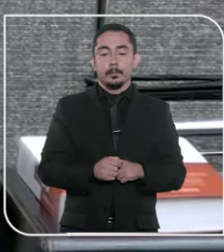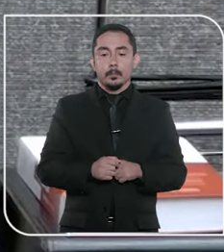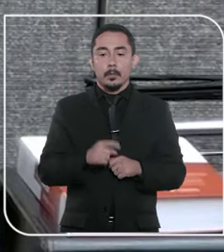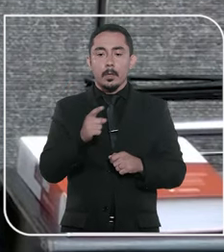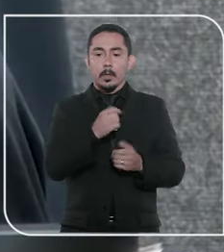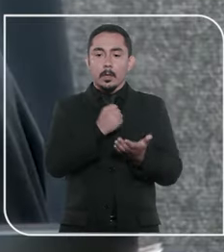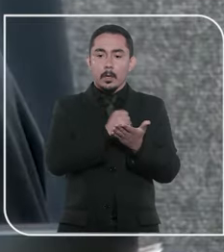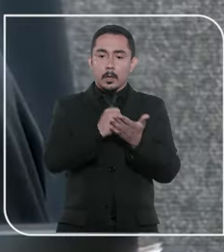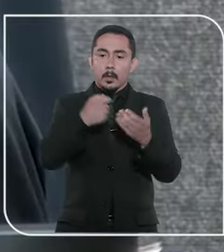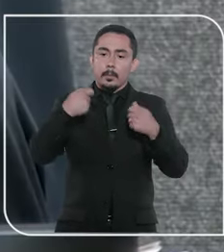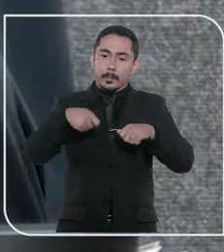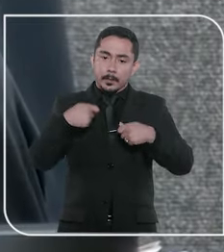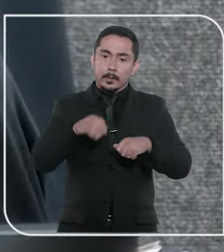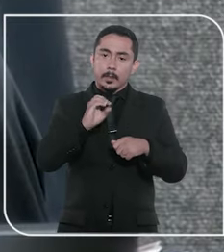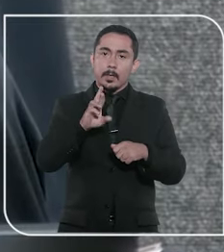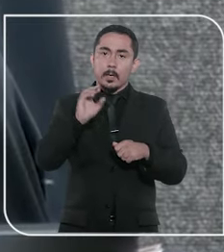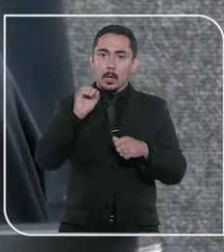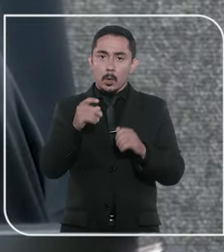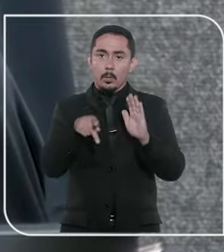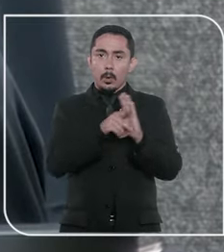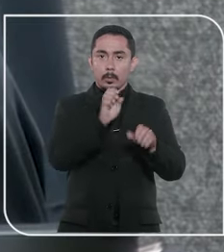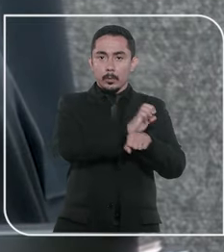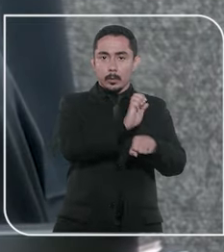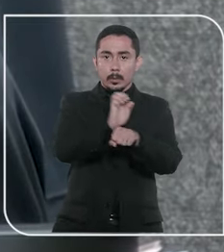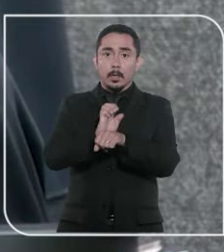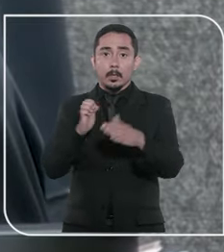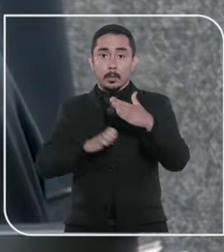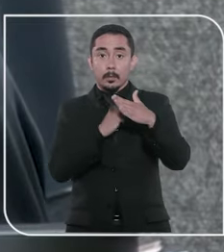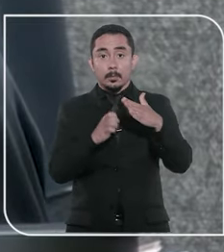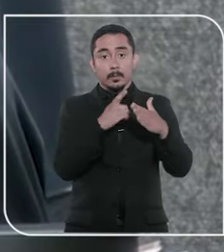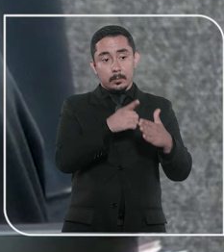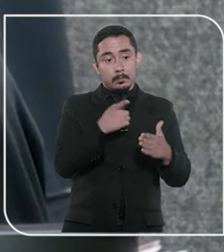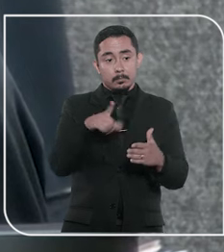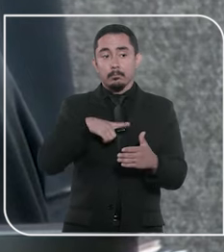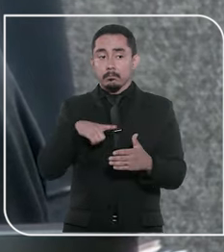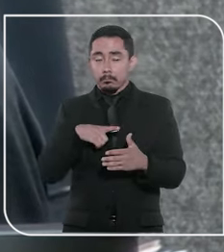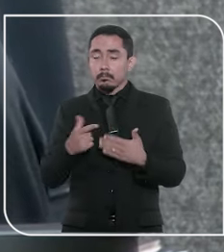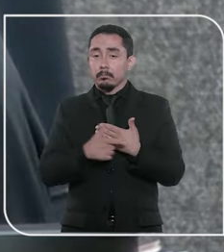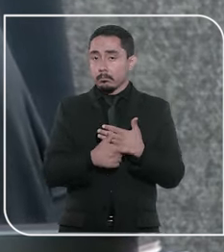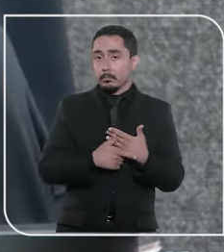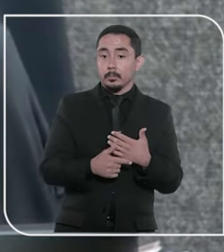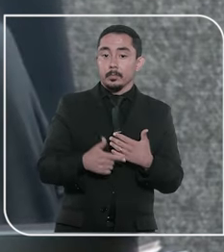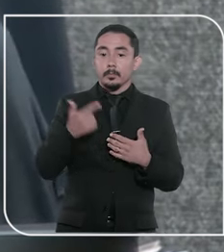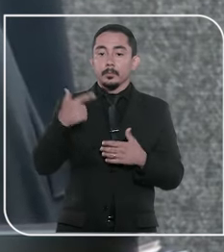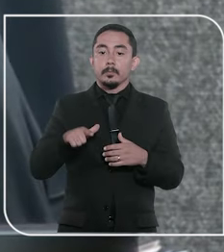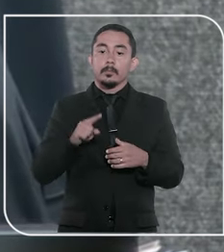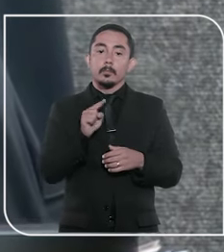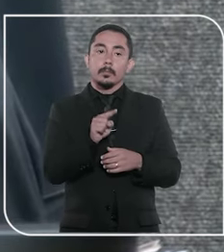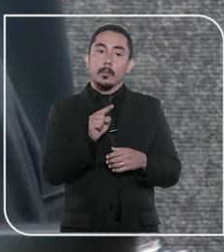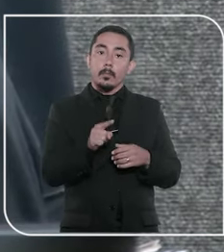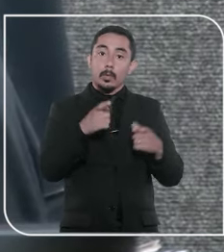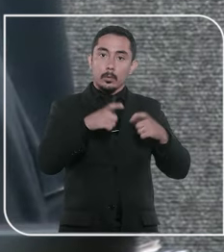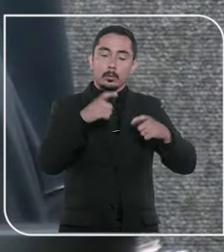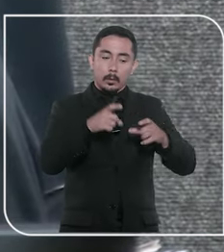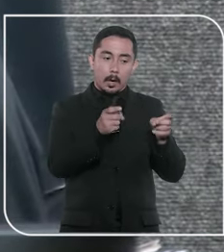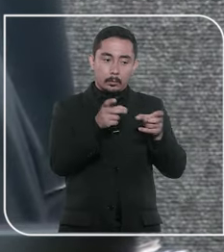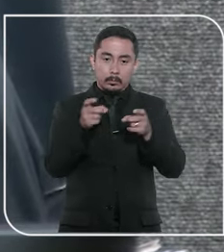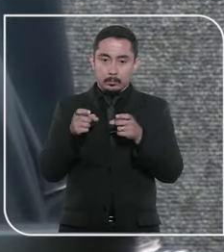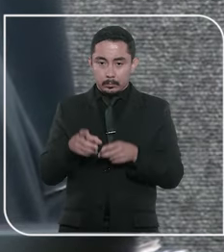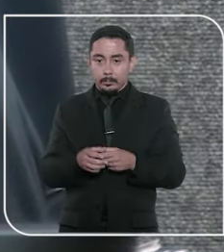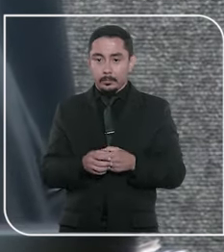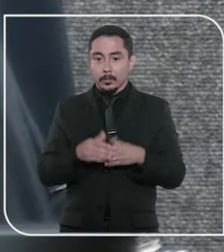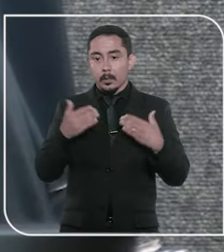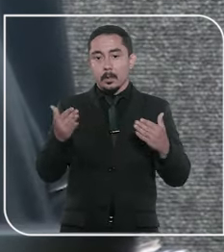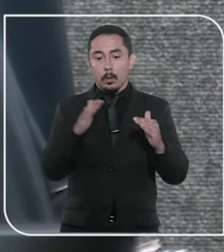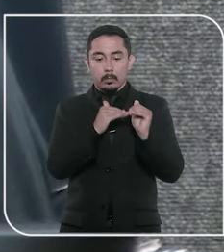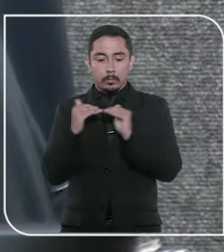de Odontologia. O ministro ressaltou que o registro deve ser feito no CRO do Estado em que a empresa exerce as atividades, considerando o local onde